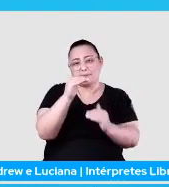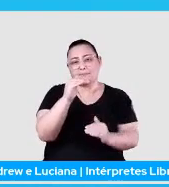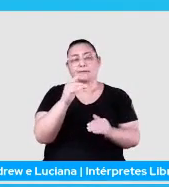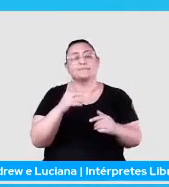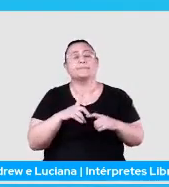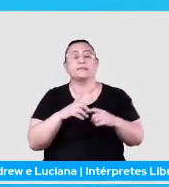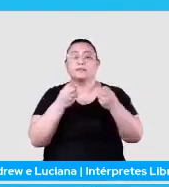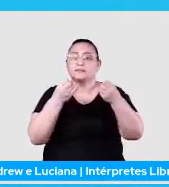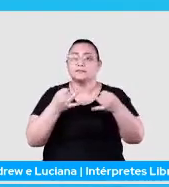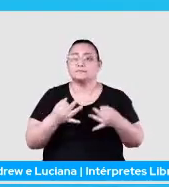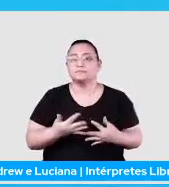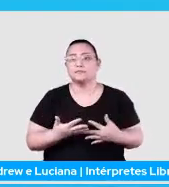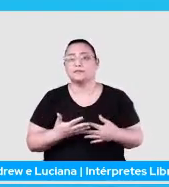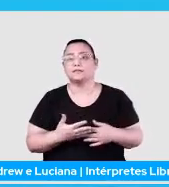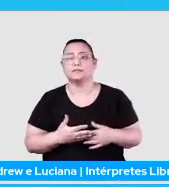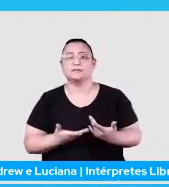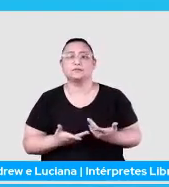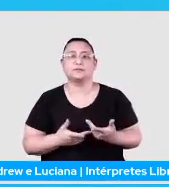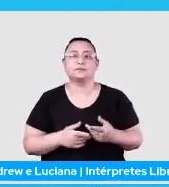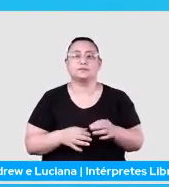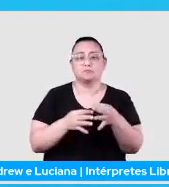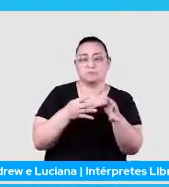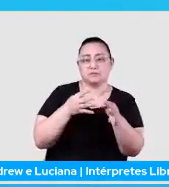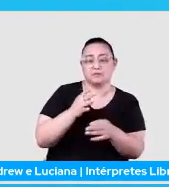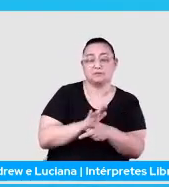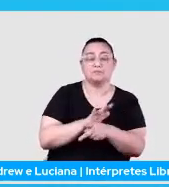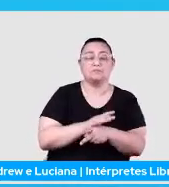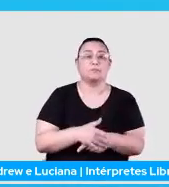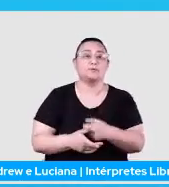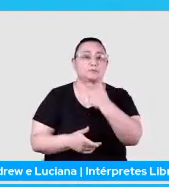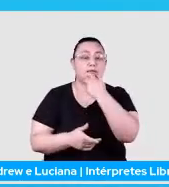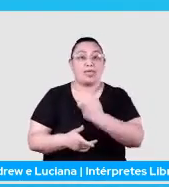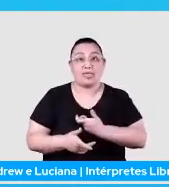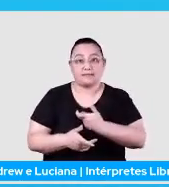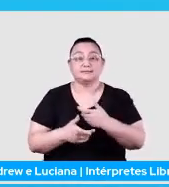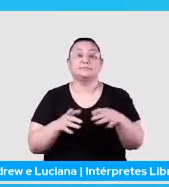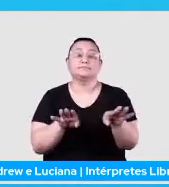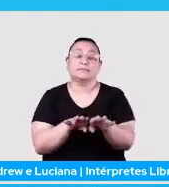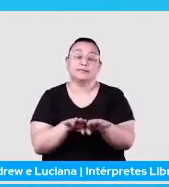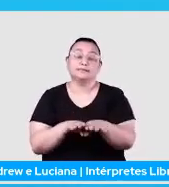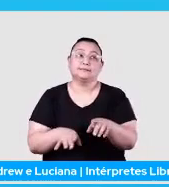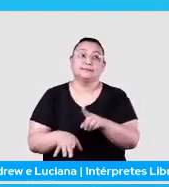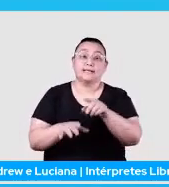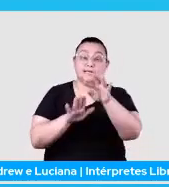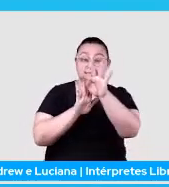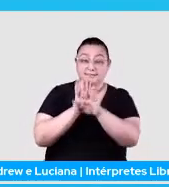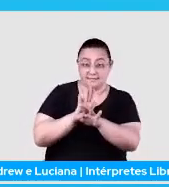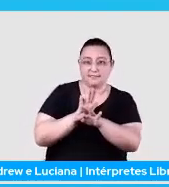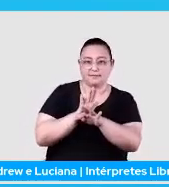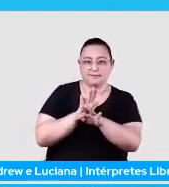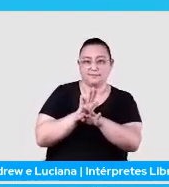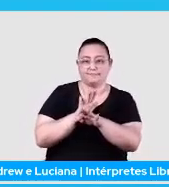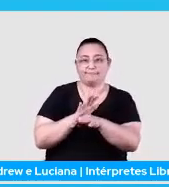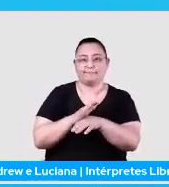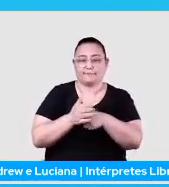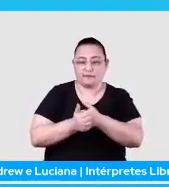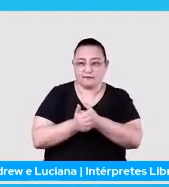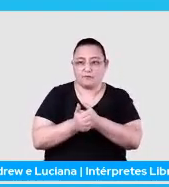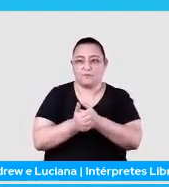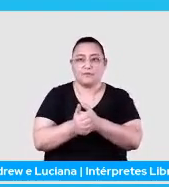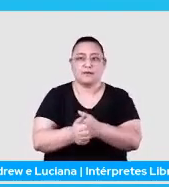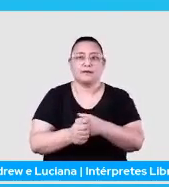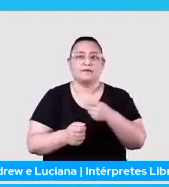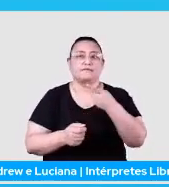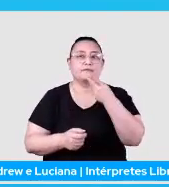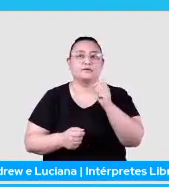uma mini descrição de Albert Einstein, né? E nesse texto, para quem consegue acompanhar, ele diz